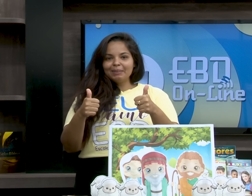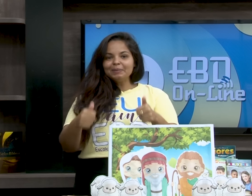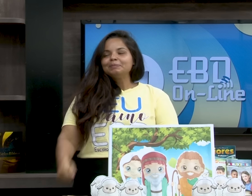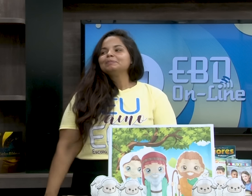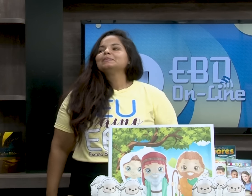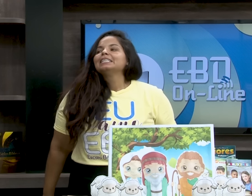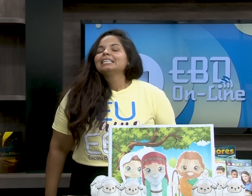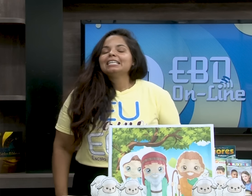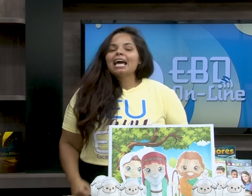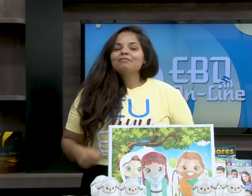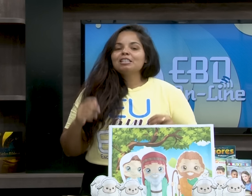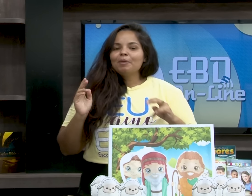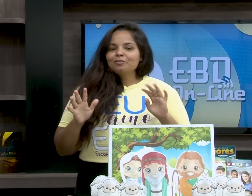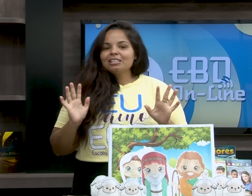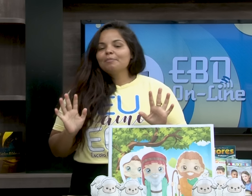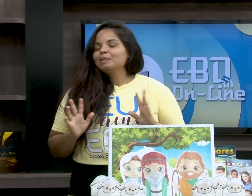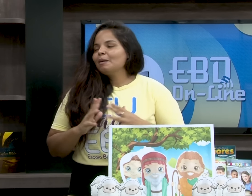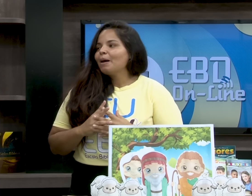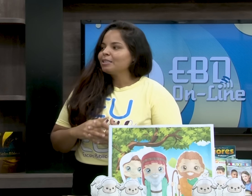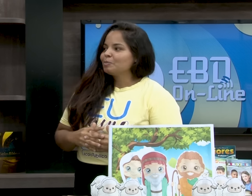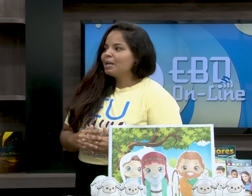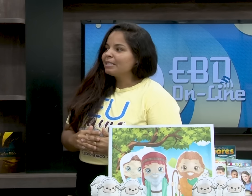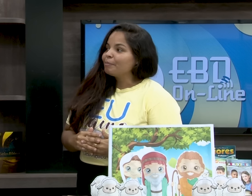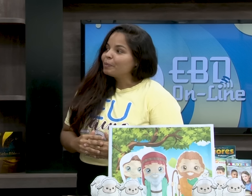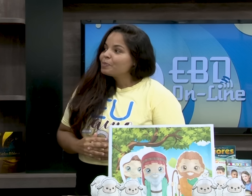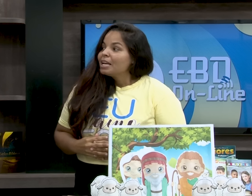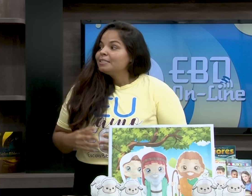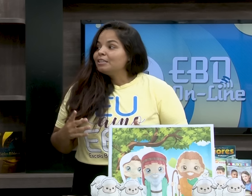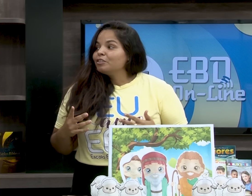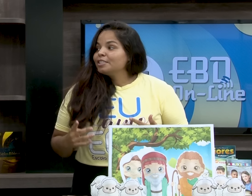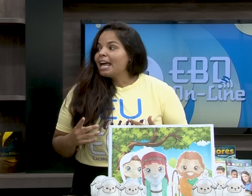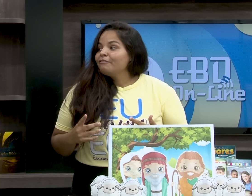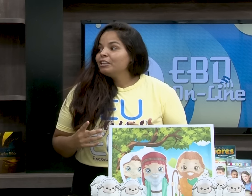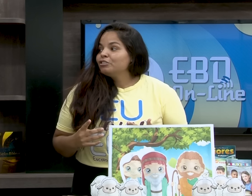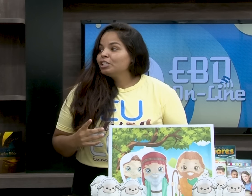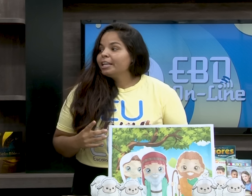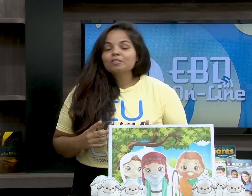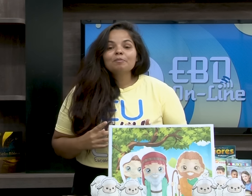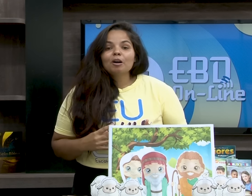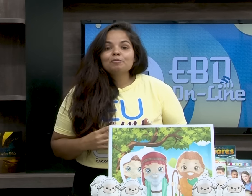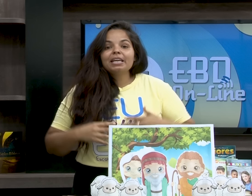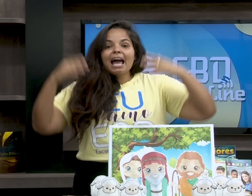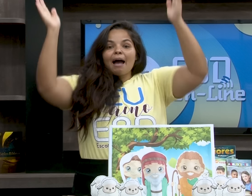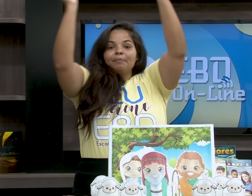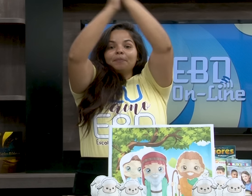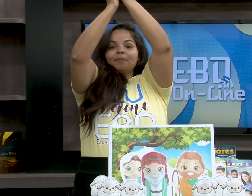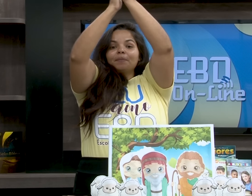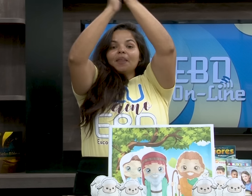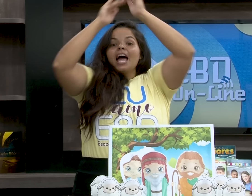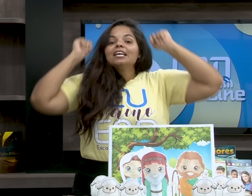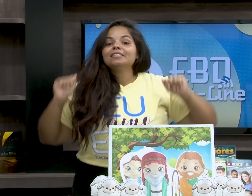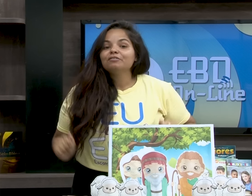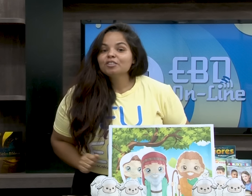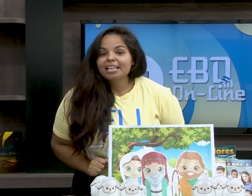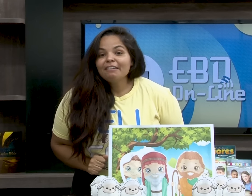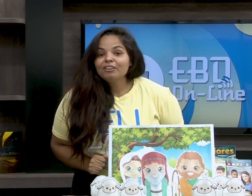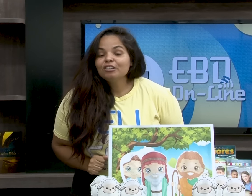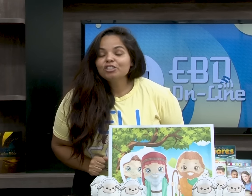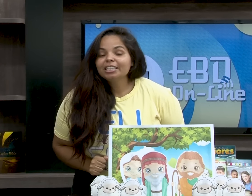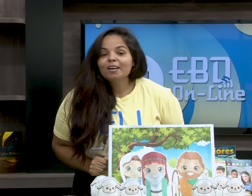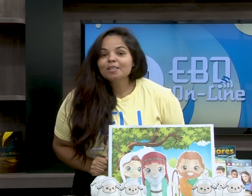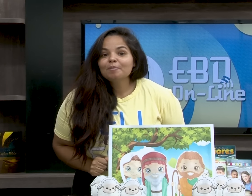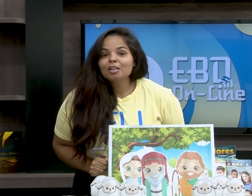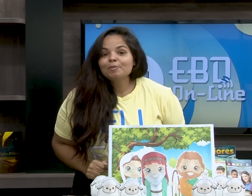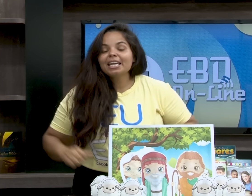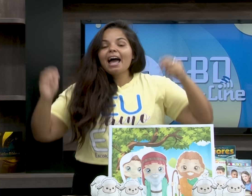combinado? E aí você pode fazer passo a passo. Por exemplo, se você é filho de Deus, não pode brigar. Se você é